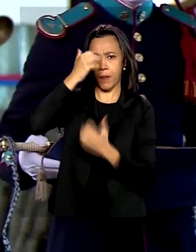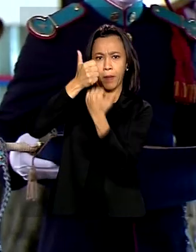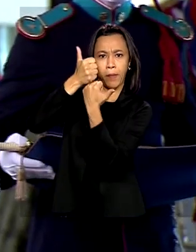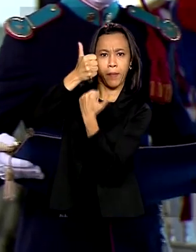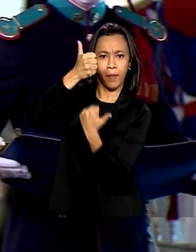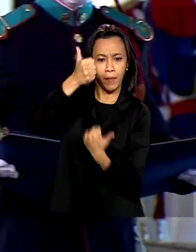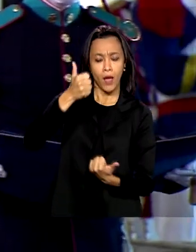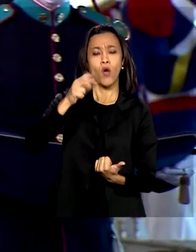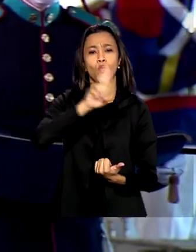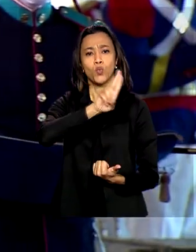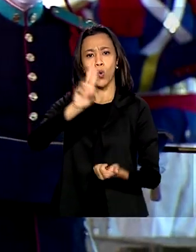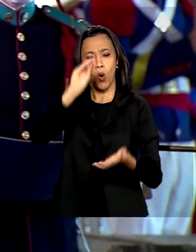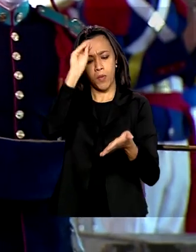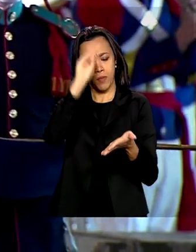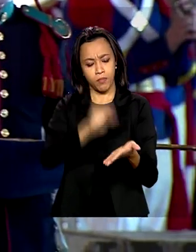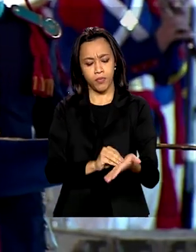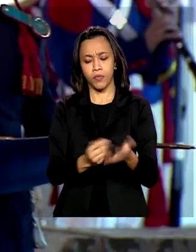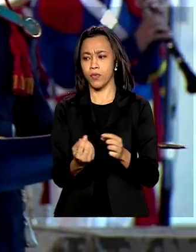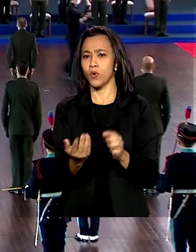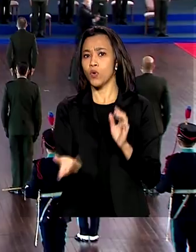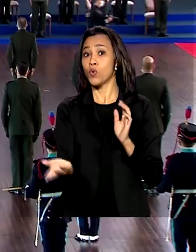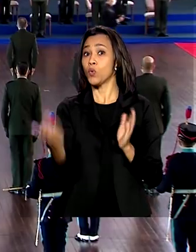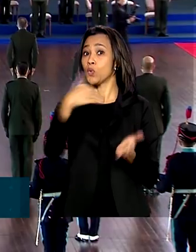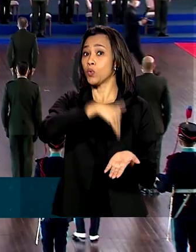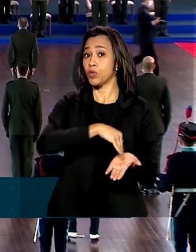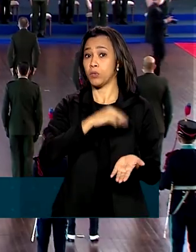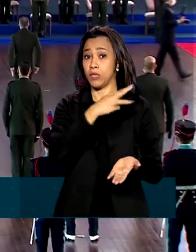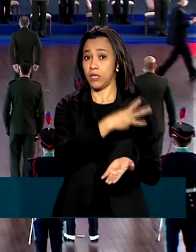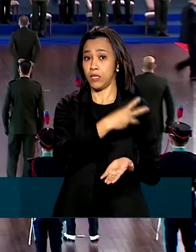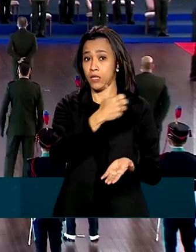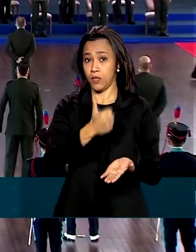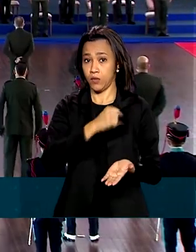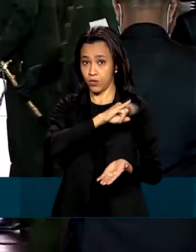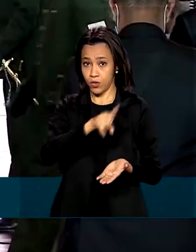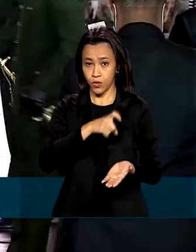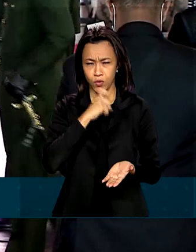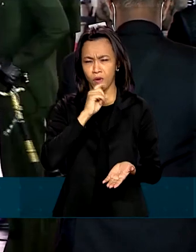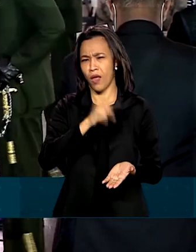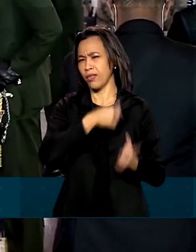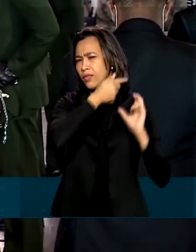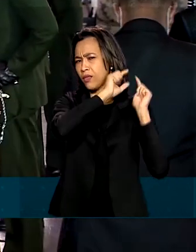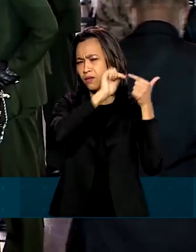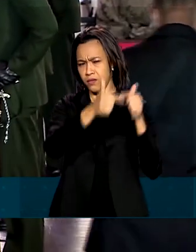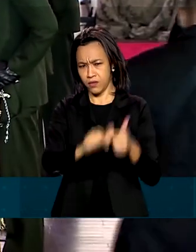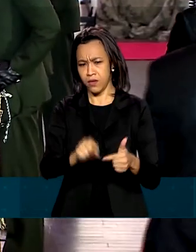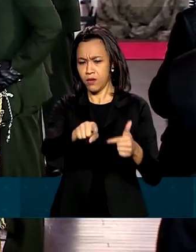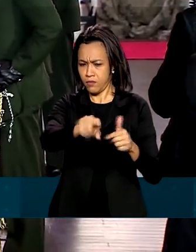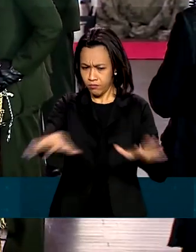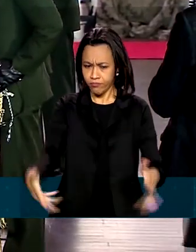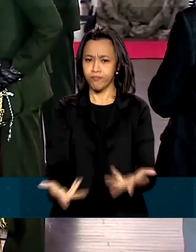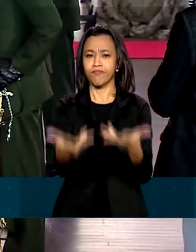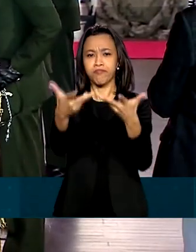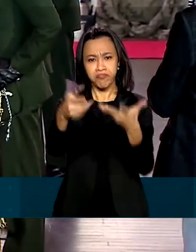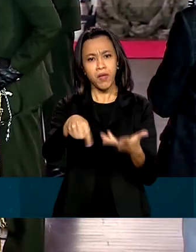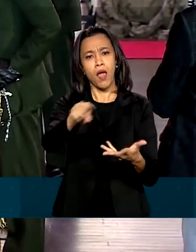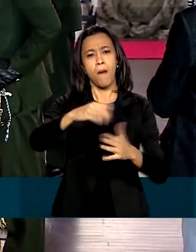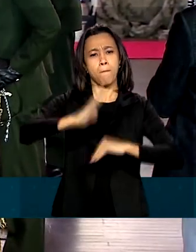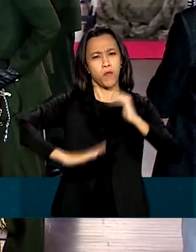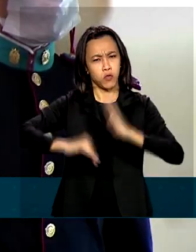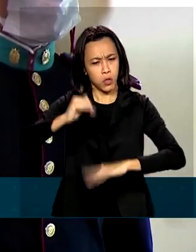os nomes oficializados no último dia 31 de julho. A cerimônia, que já é tradição, simboliza o reconhecimento pelo